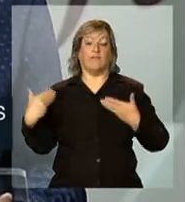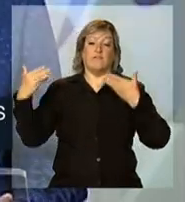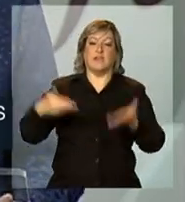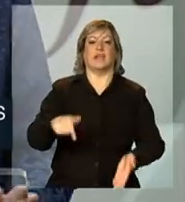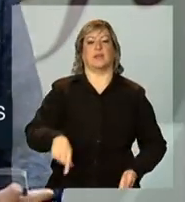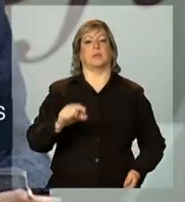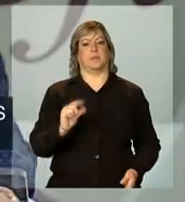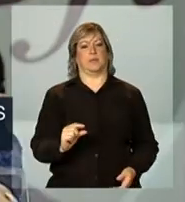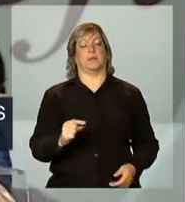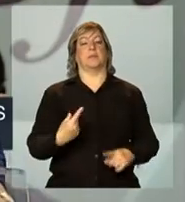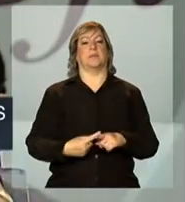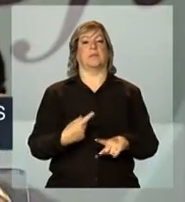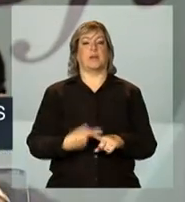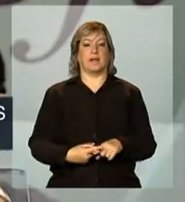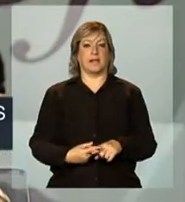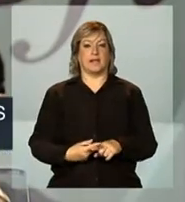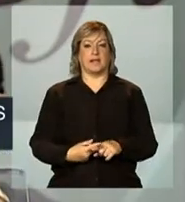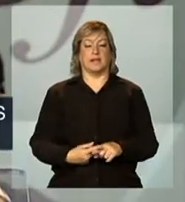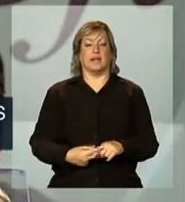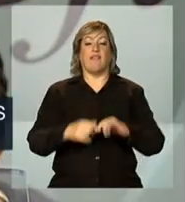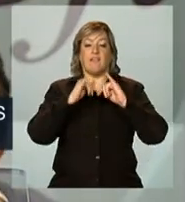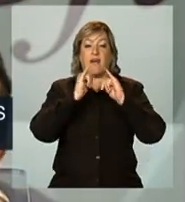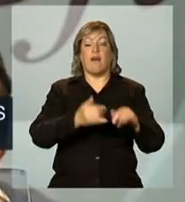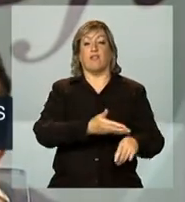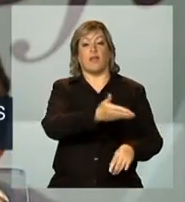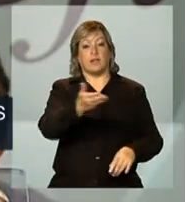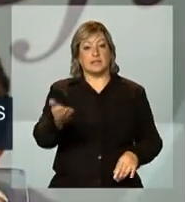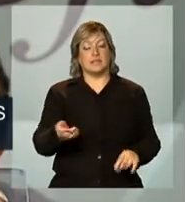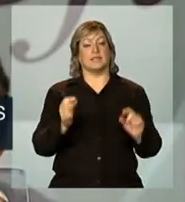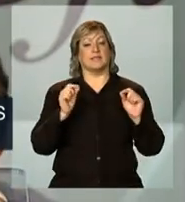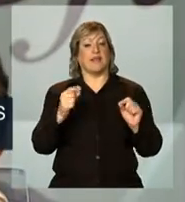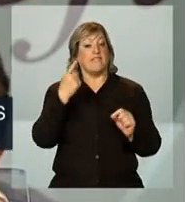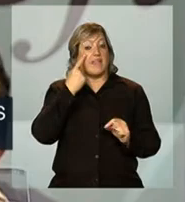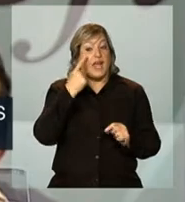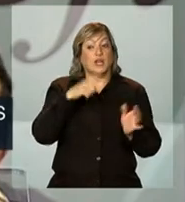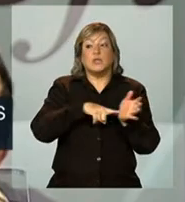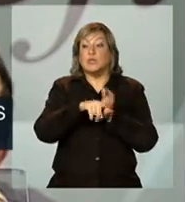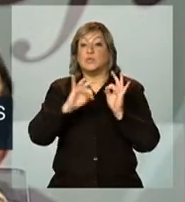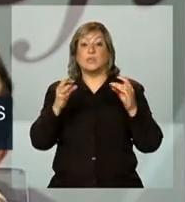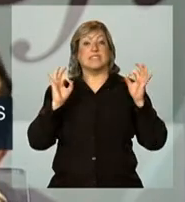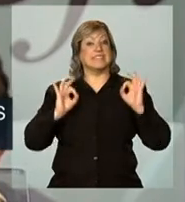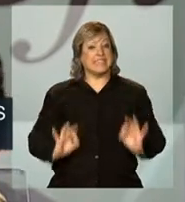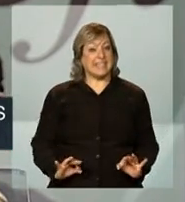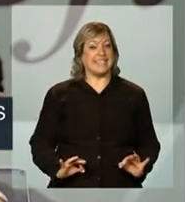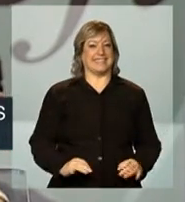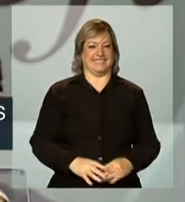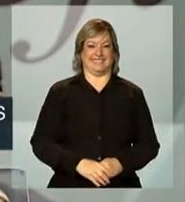aqui, para que dissesse para vocês, confiram que se está tudo nos conformes.